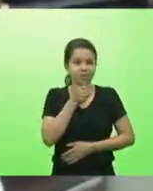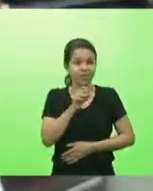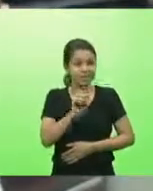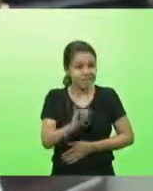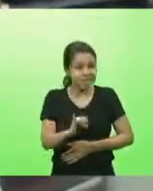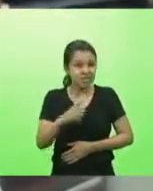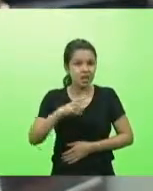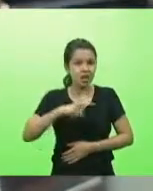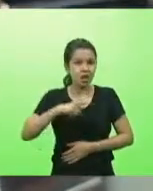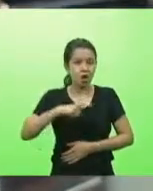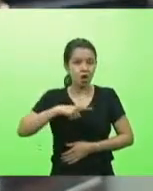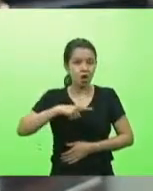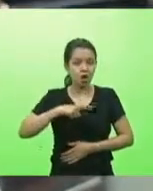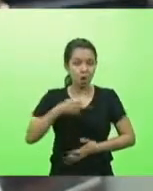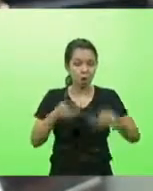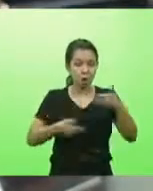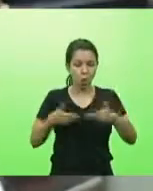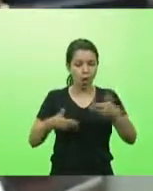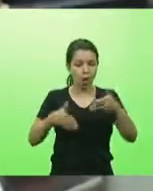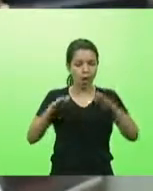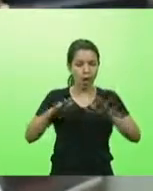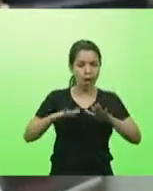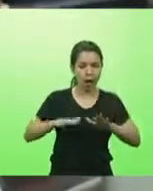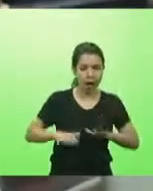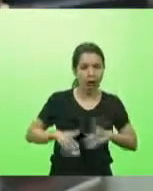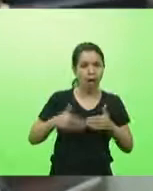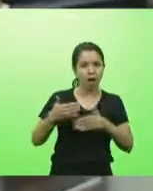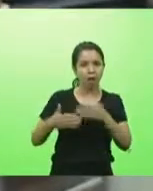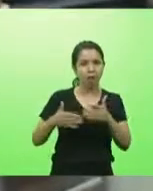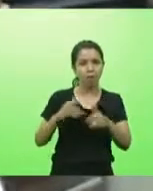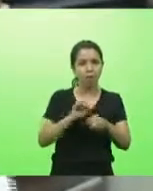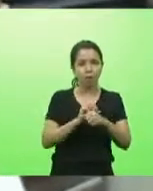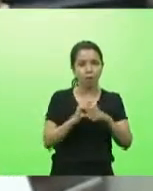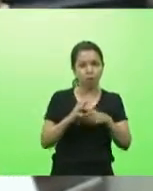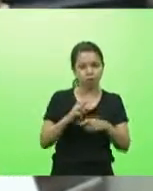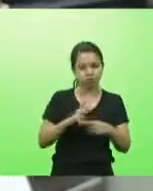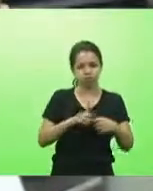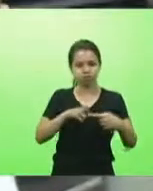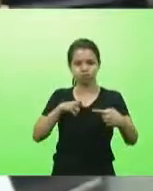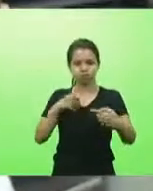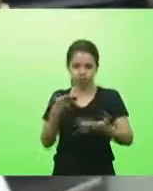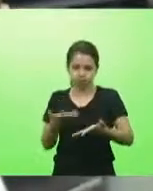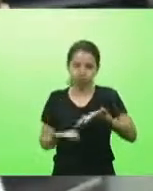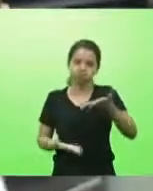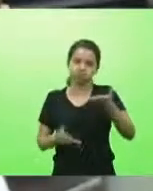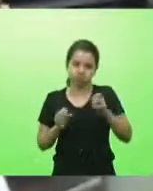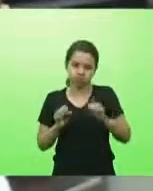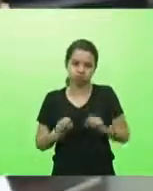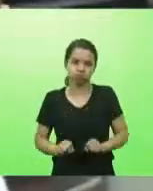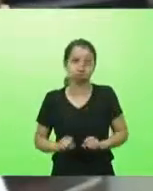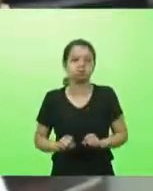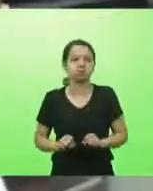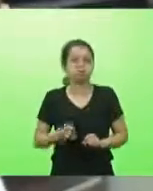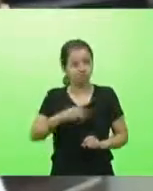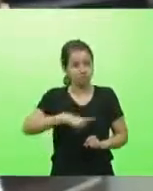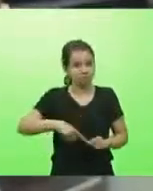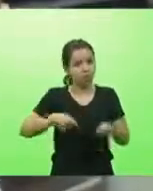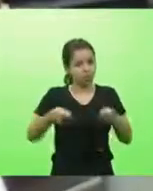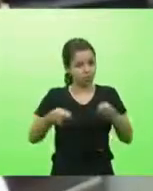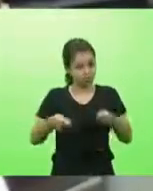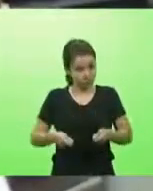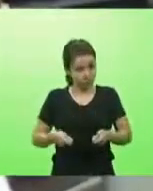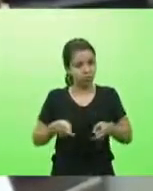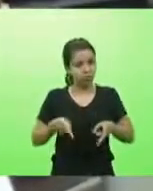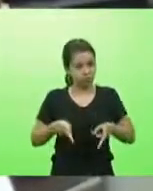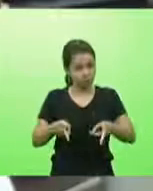vai nos atacar e nós vamos perder não só essa batalha talvez a guerra vamos continuar firme na esperança